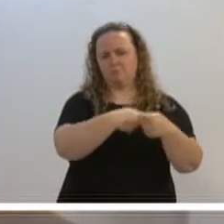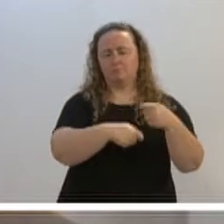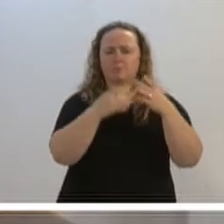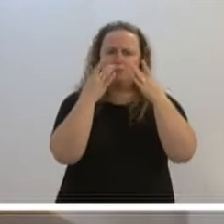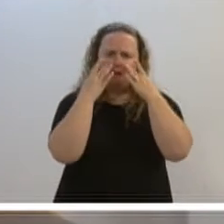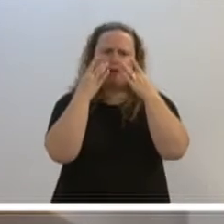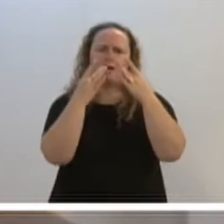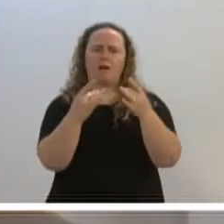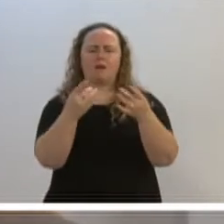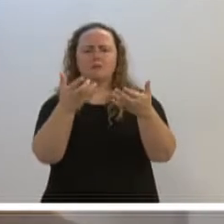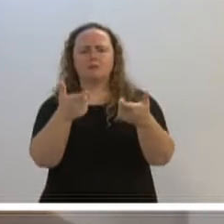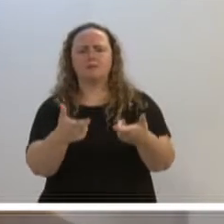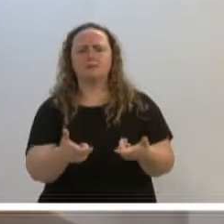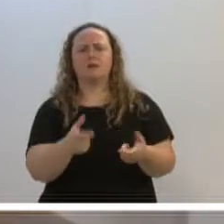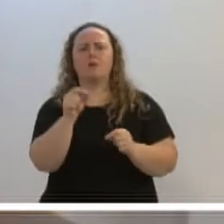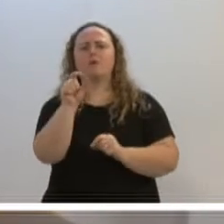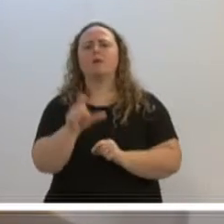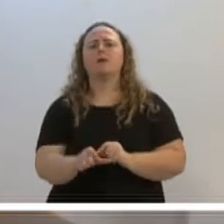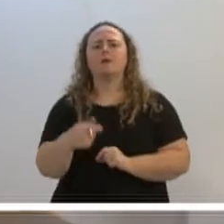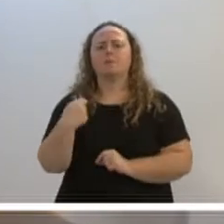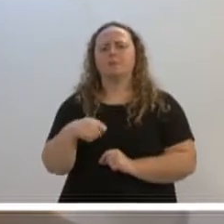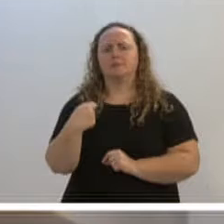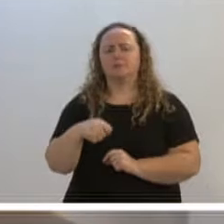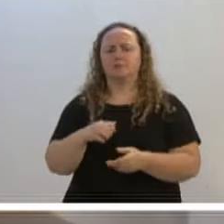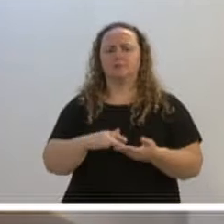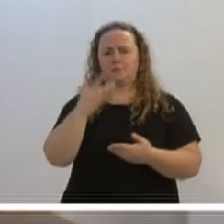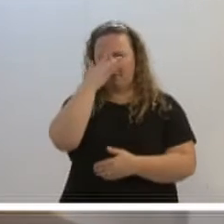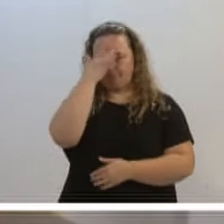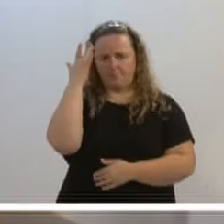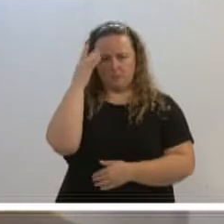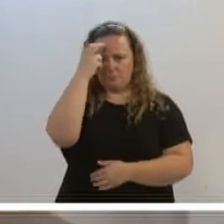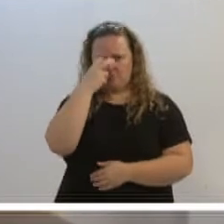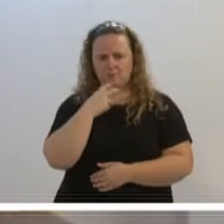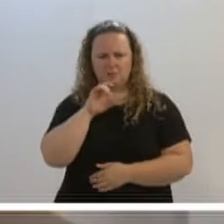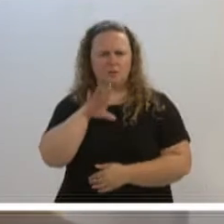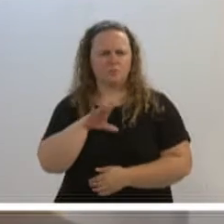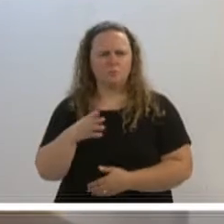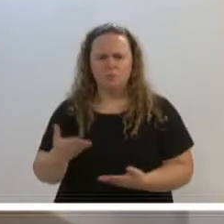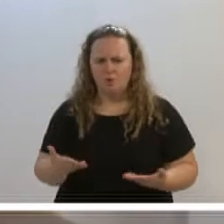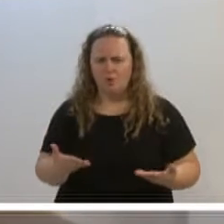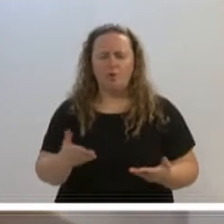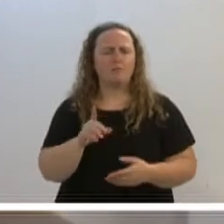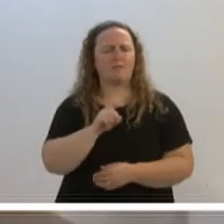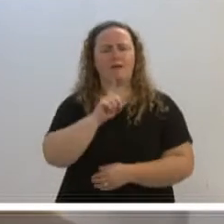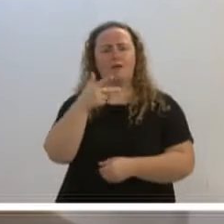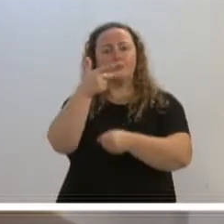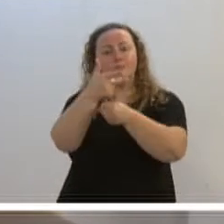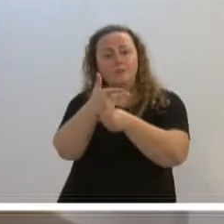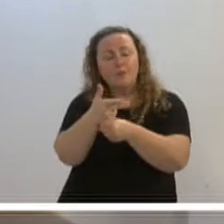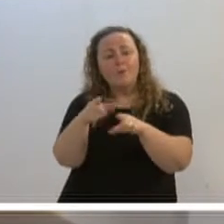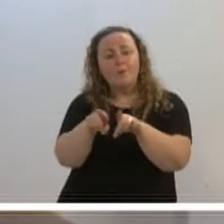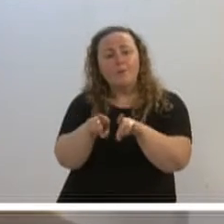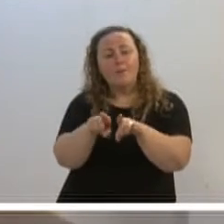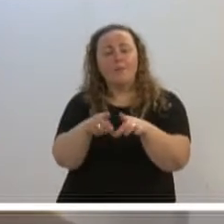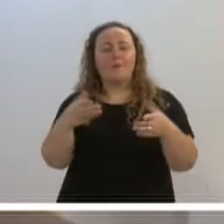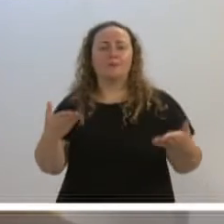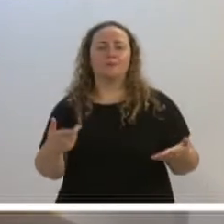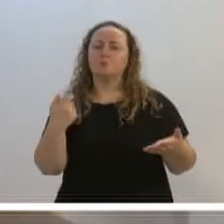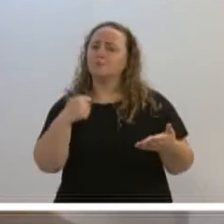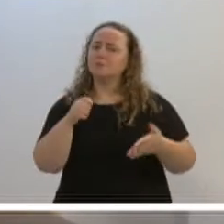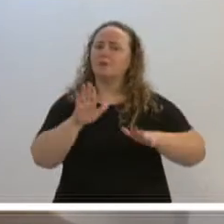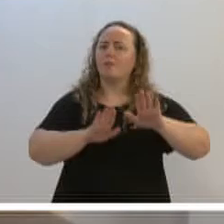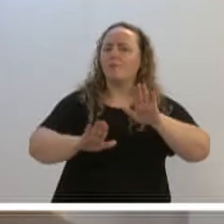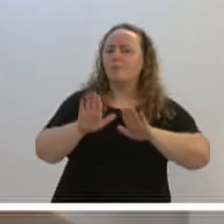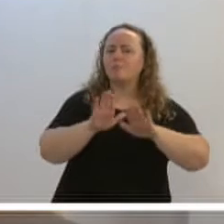sensível para quem está utilizando. E não é só para quem tem deficiência visual. É para o senhor de idade também. Ou seja, ele tem que ter um